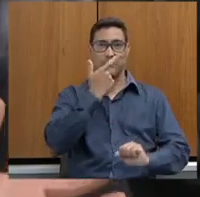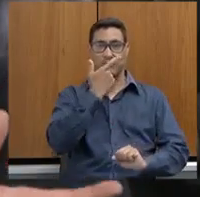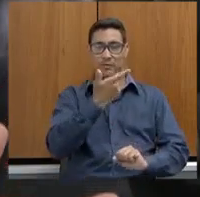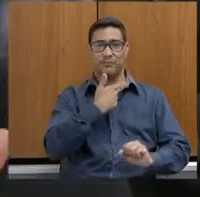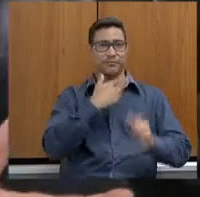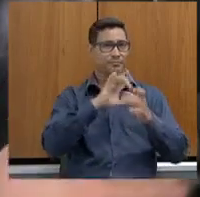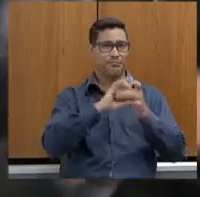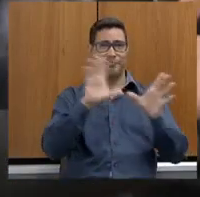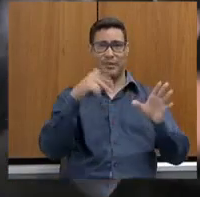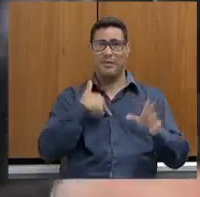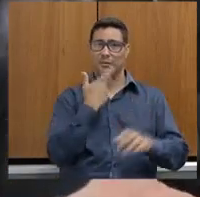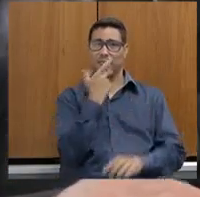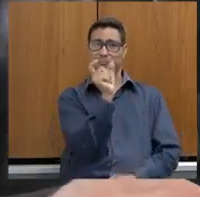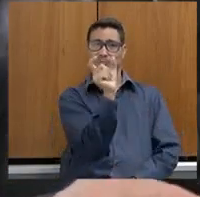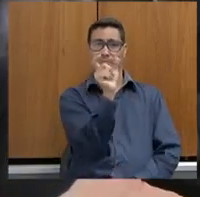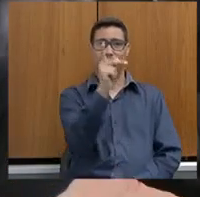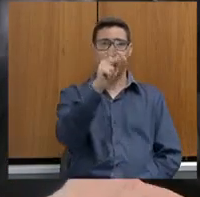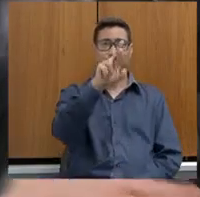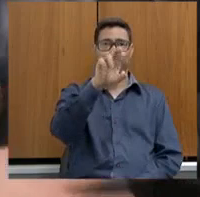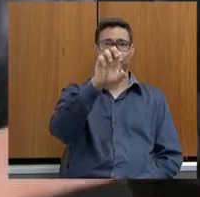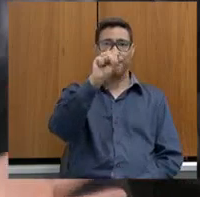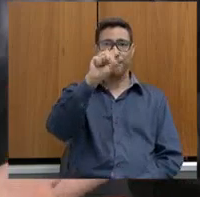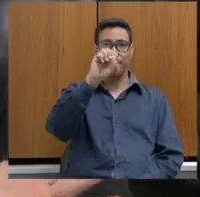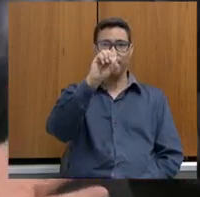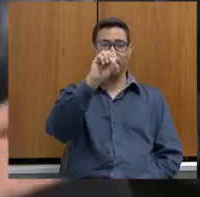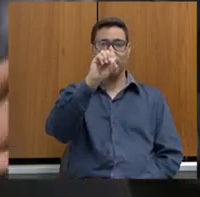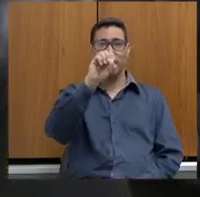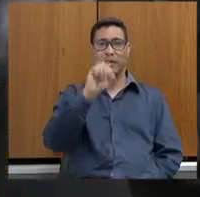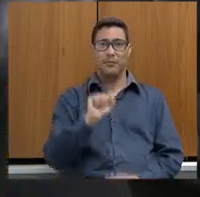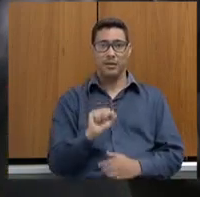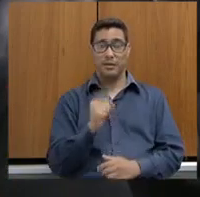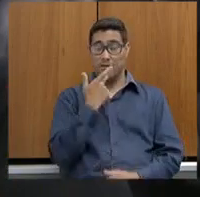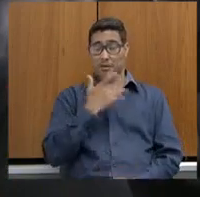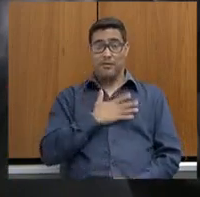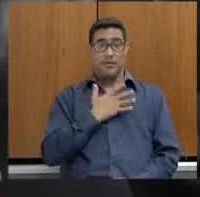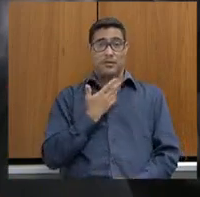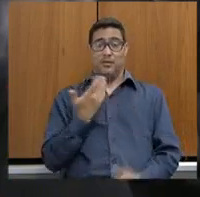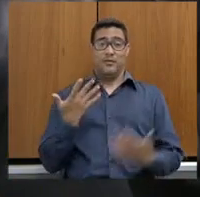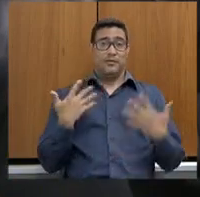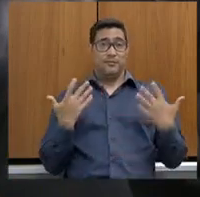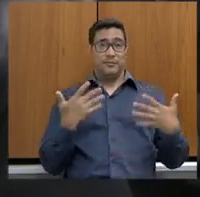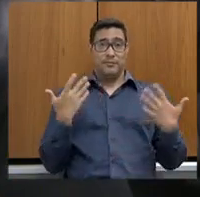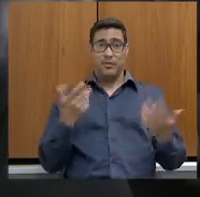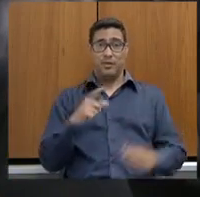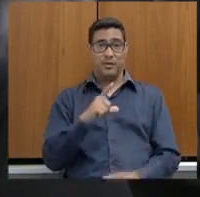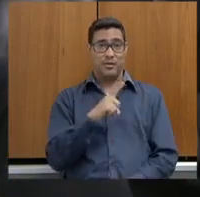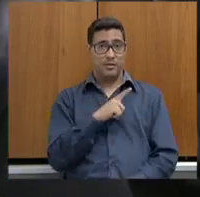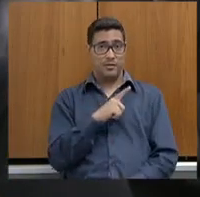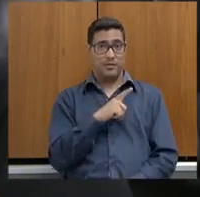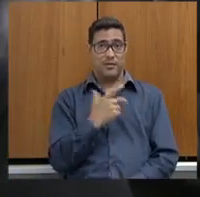Aqui, não. Aí eu dei o exemplo, Bruno. A senhora ficou assim, meio assustada. Eu falei assim, pois nós temos